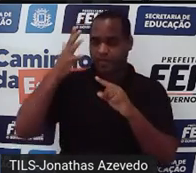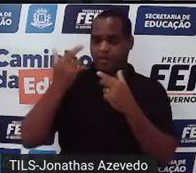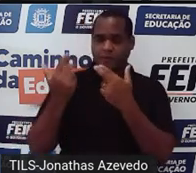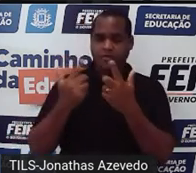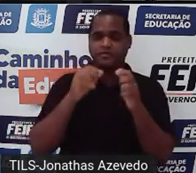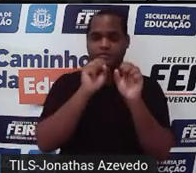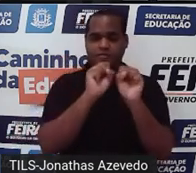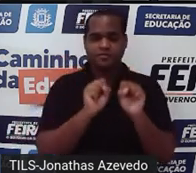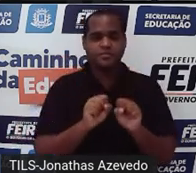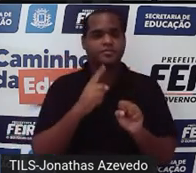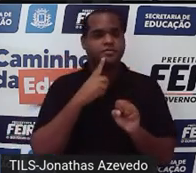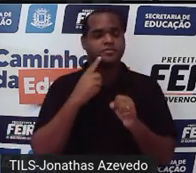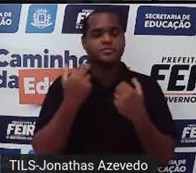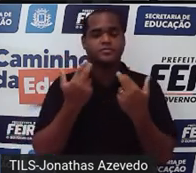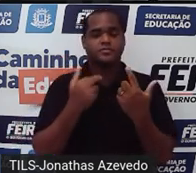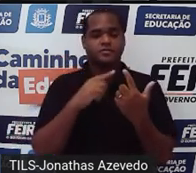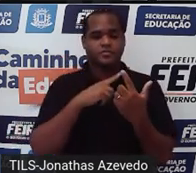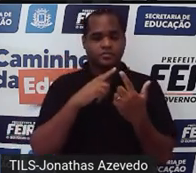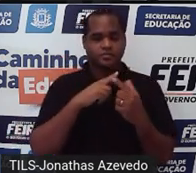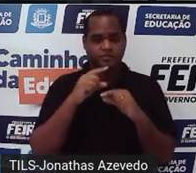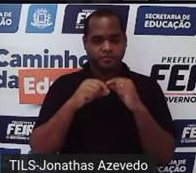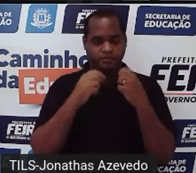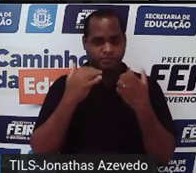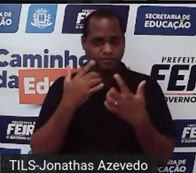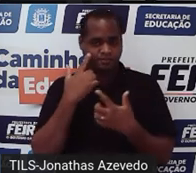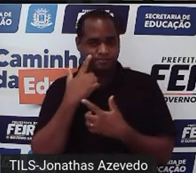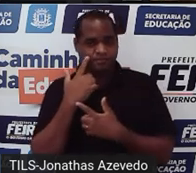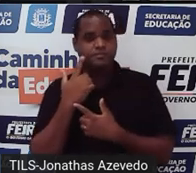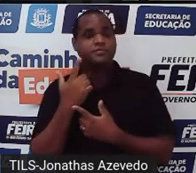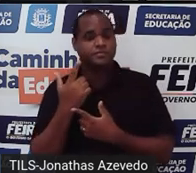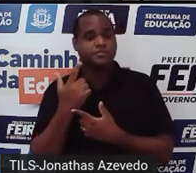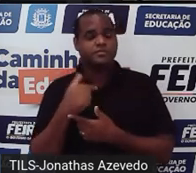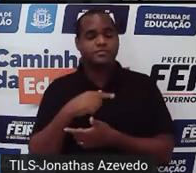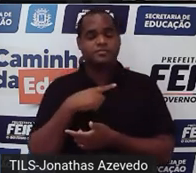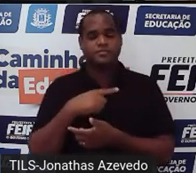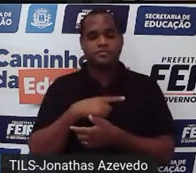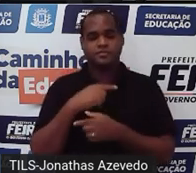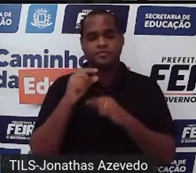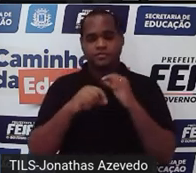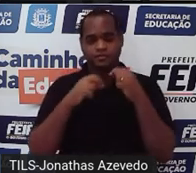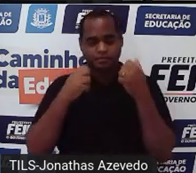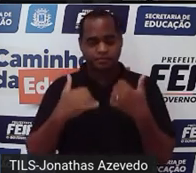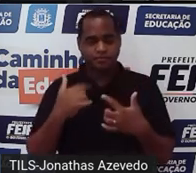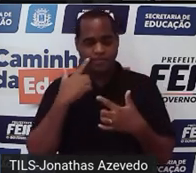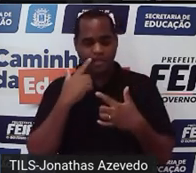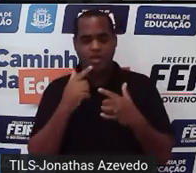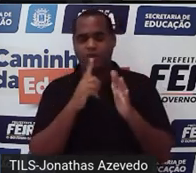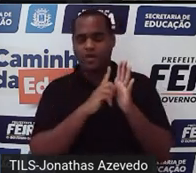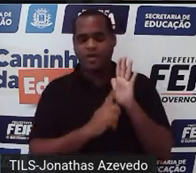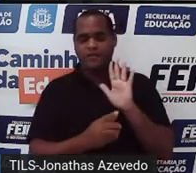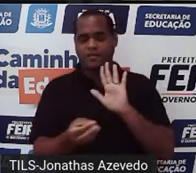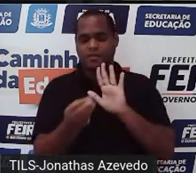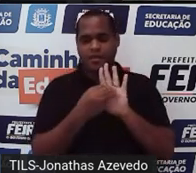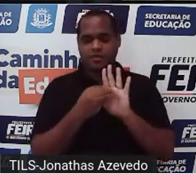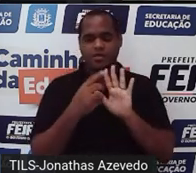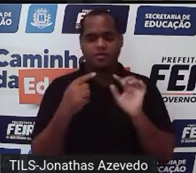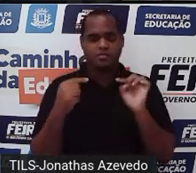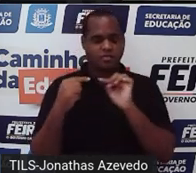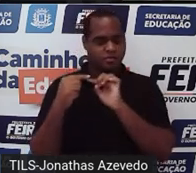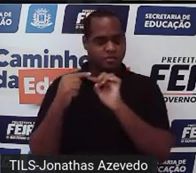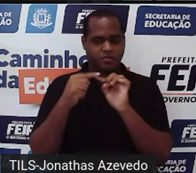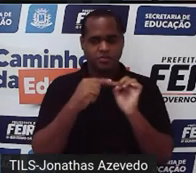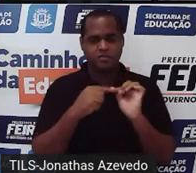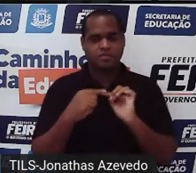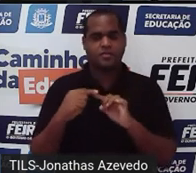onde as equações são equivalentes se a gente joga no gráfico essas retas coincidem tá